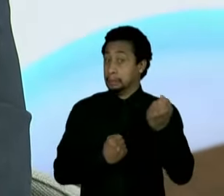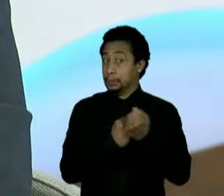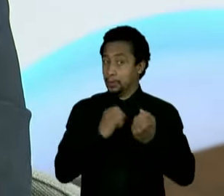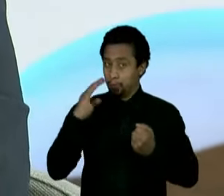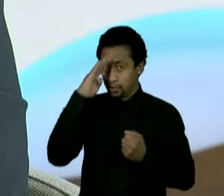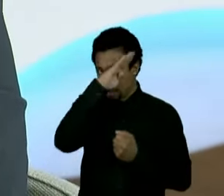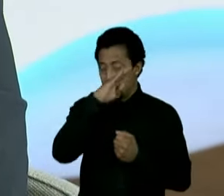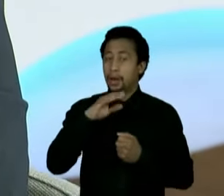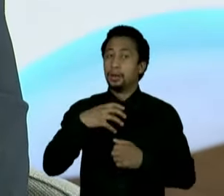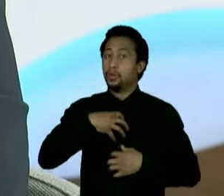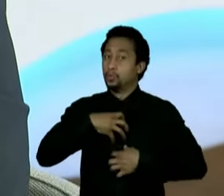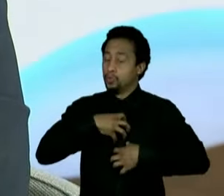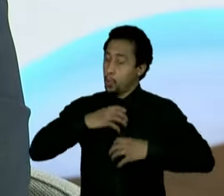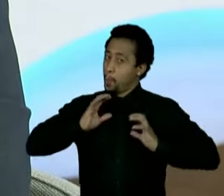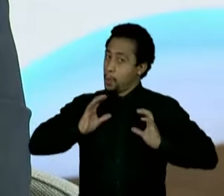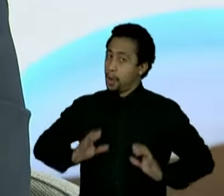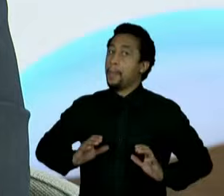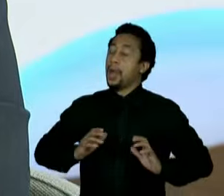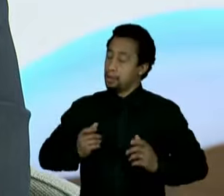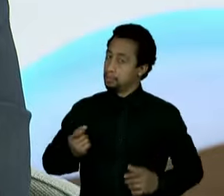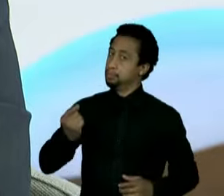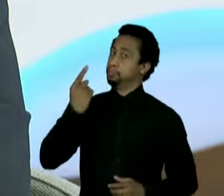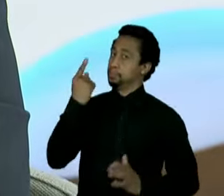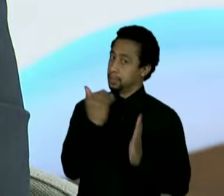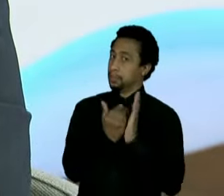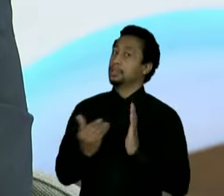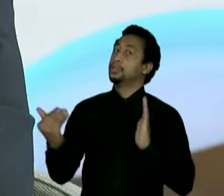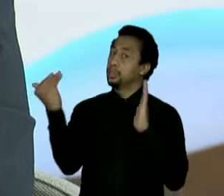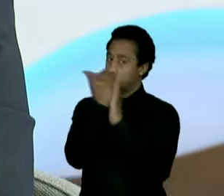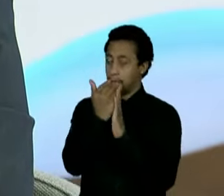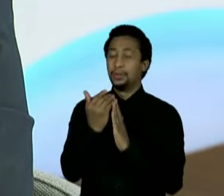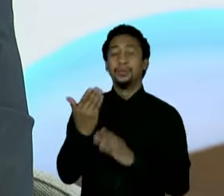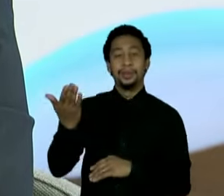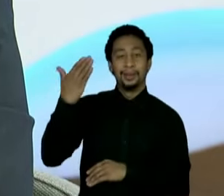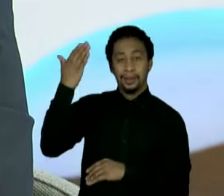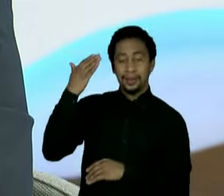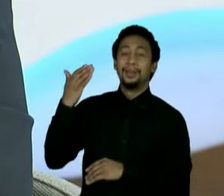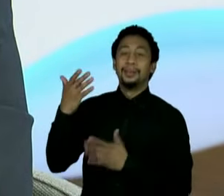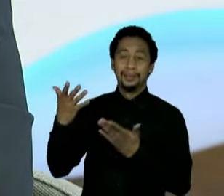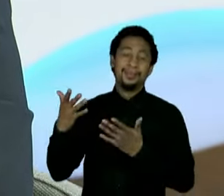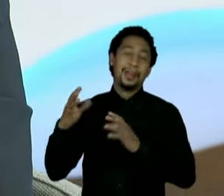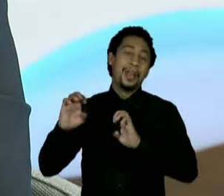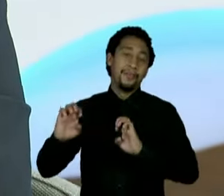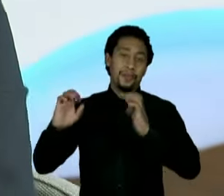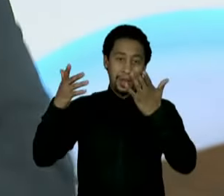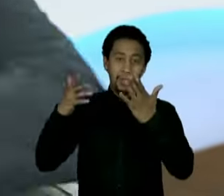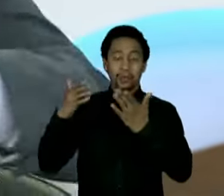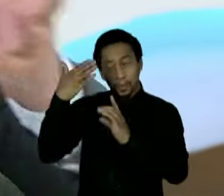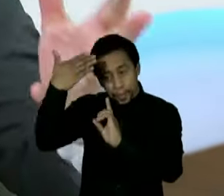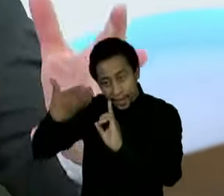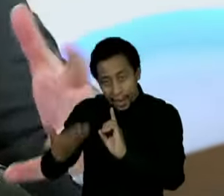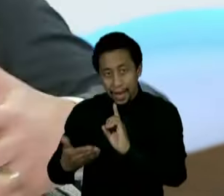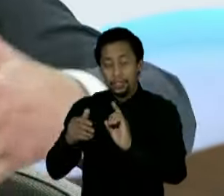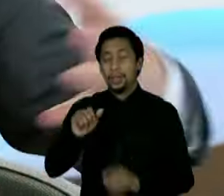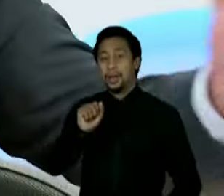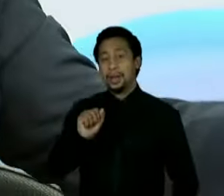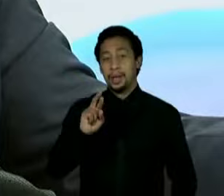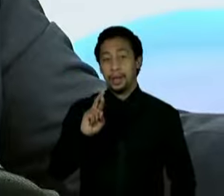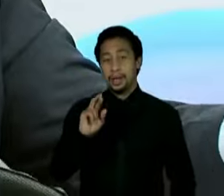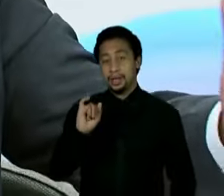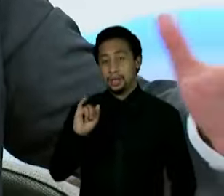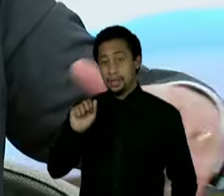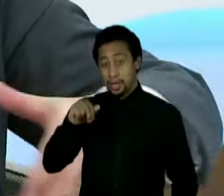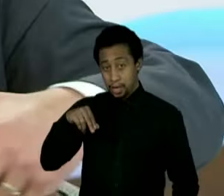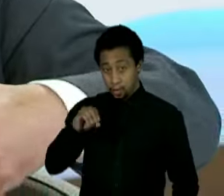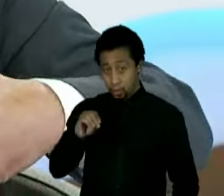evento em Paraty que homenageava os 100 anos do Ariano Suassuna, do nosso partido, enfim, da fundação. E houve um protesto lá de pessoas do